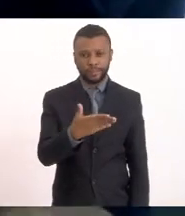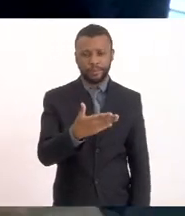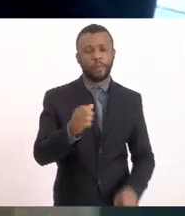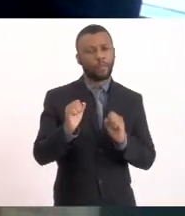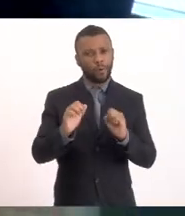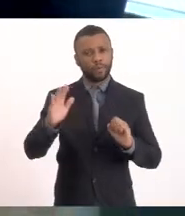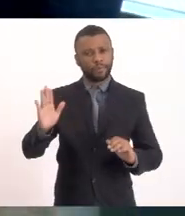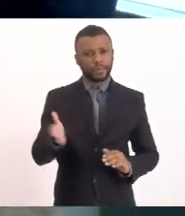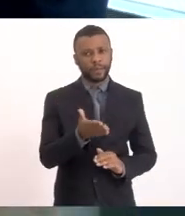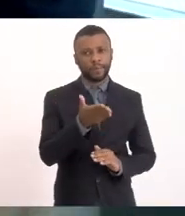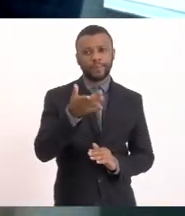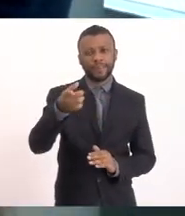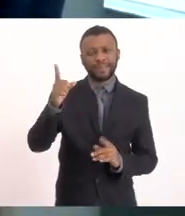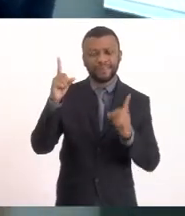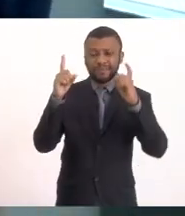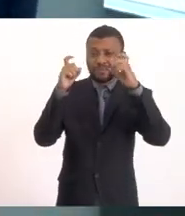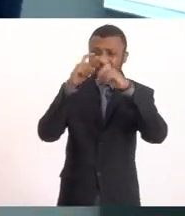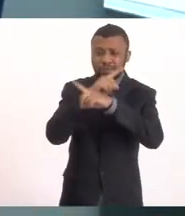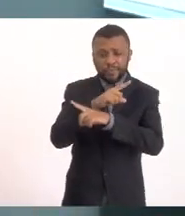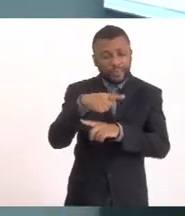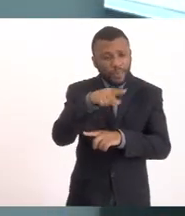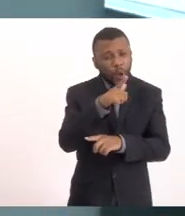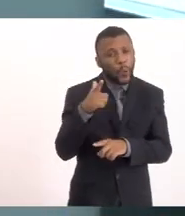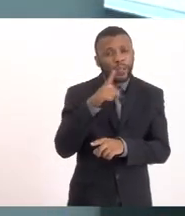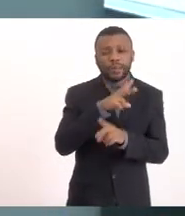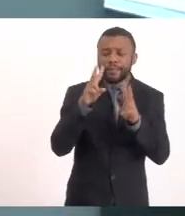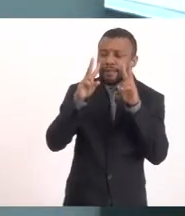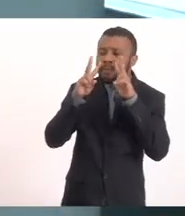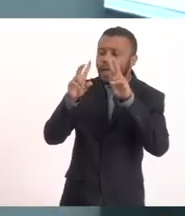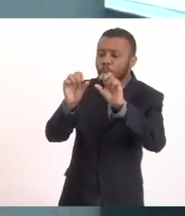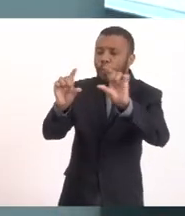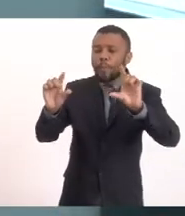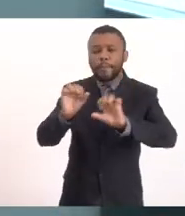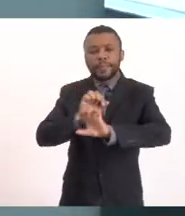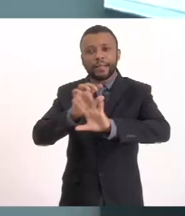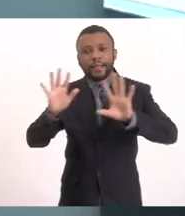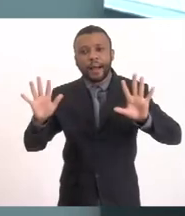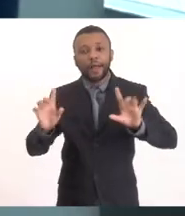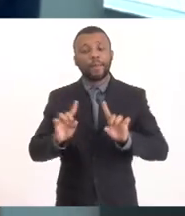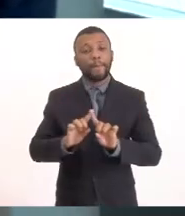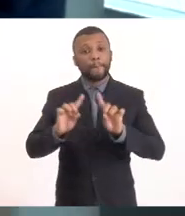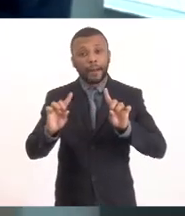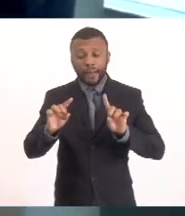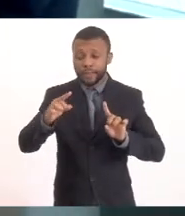Aqui fica um pouco difícil de conseguir ver Mas essas são as lagoas que são